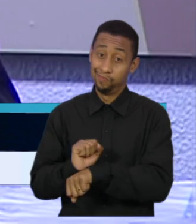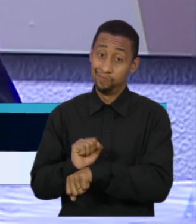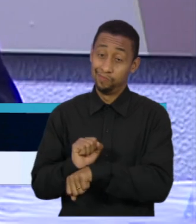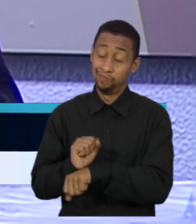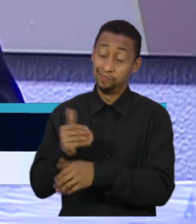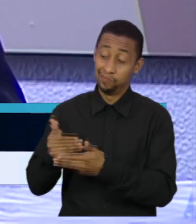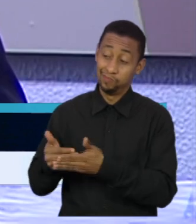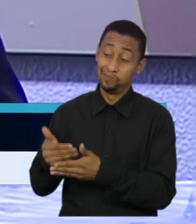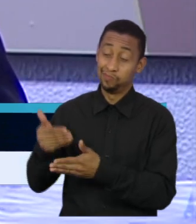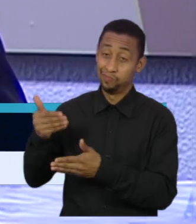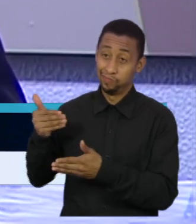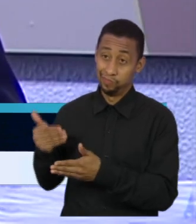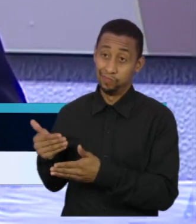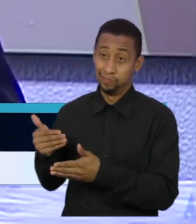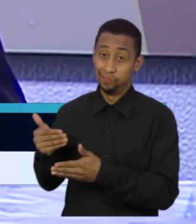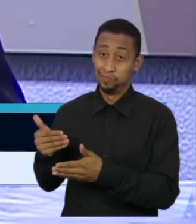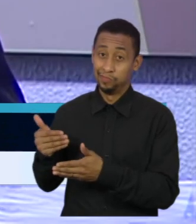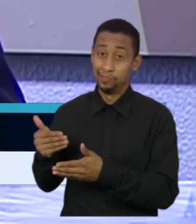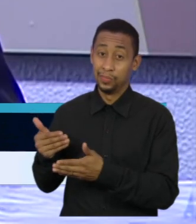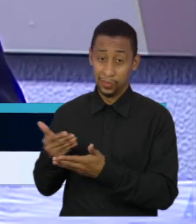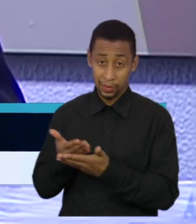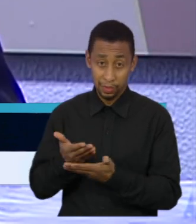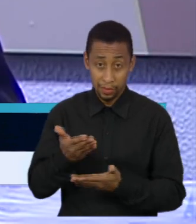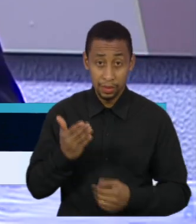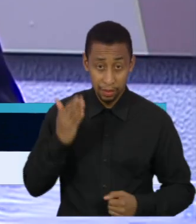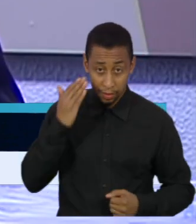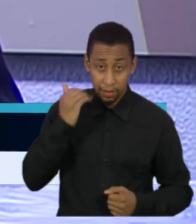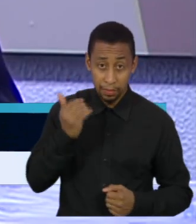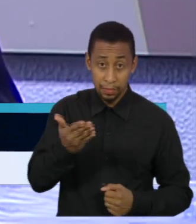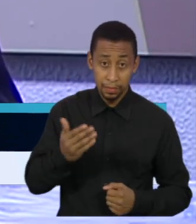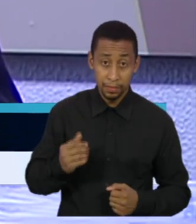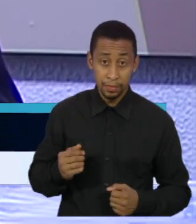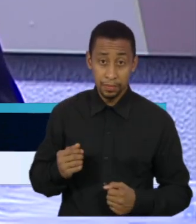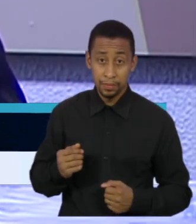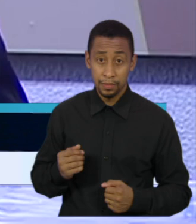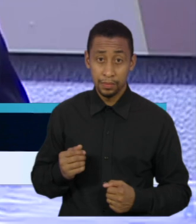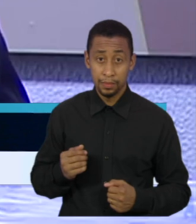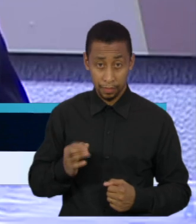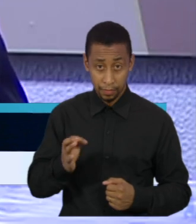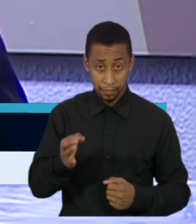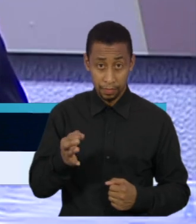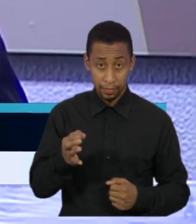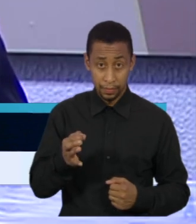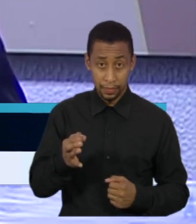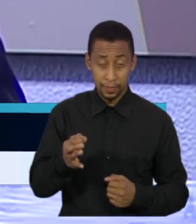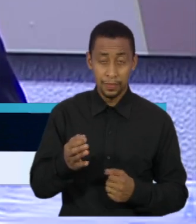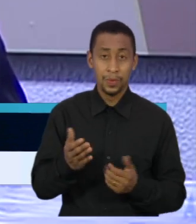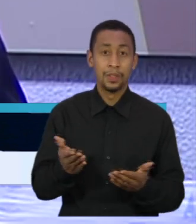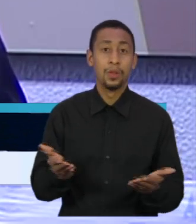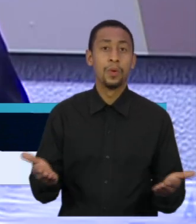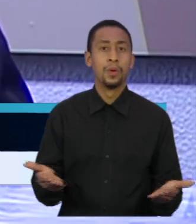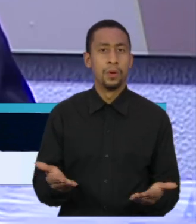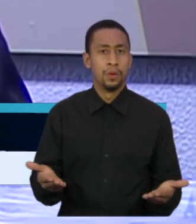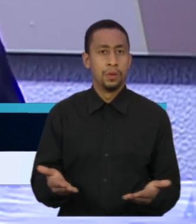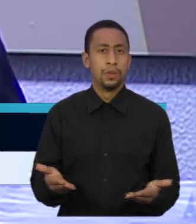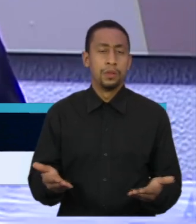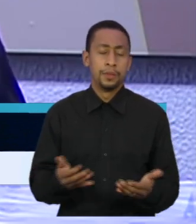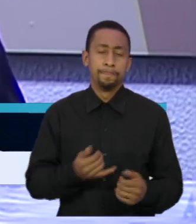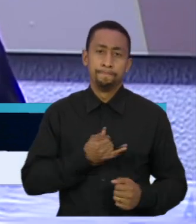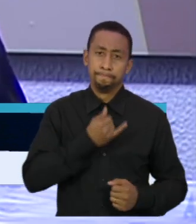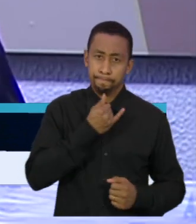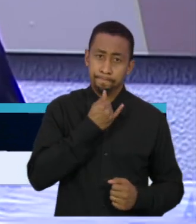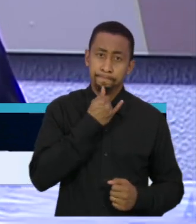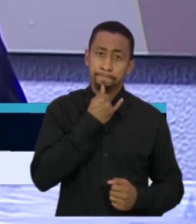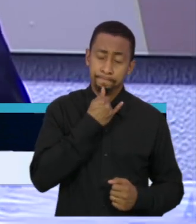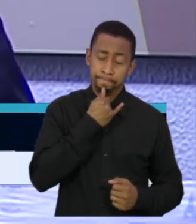o senhor mesmo apontou isso. Quer dizer, hoje, infelizmente,